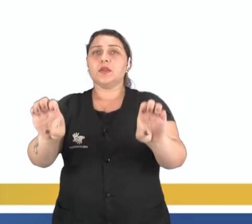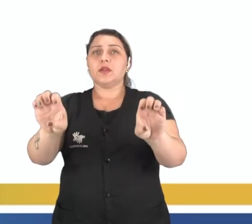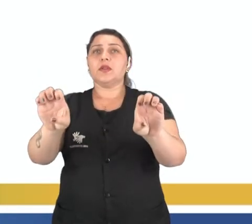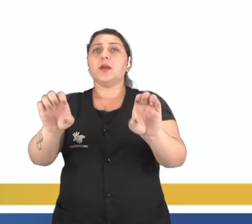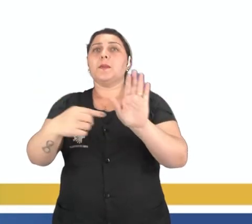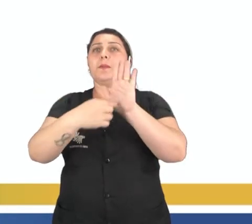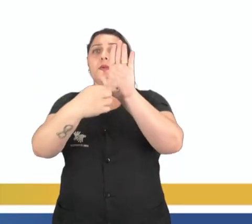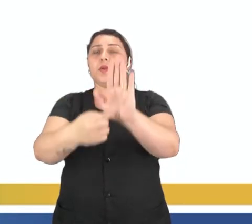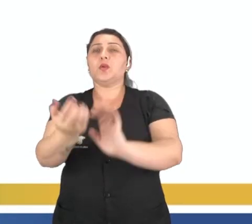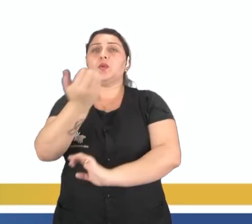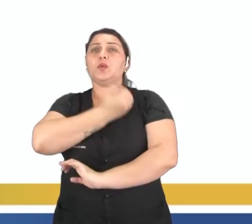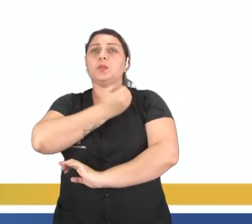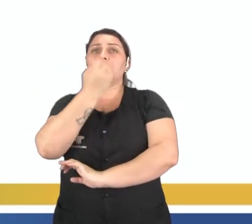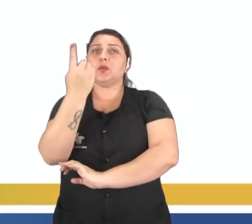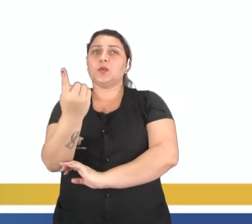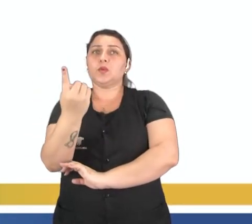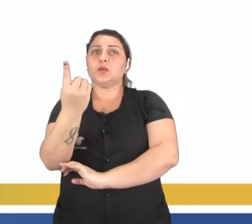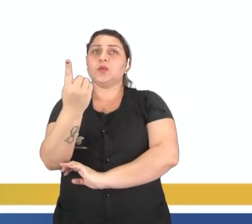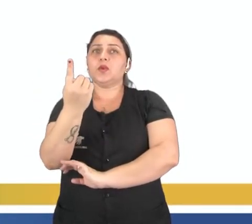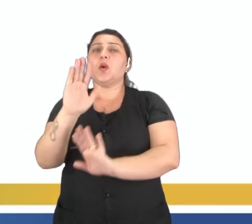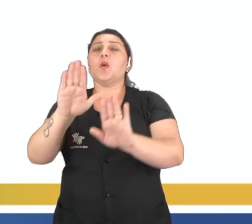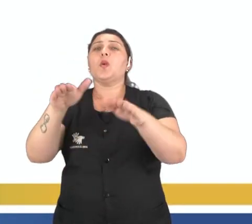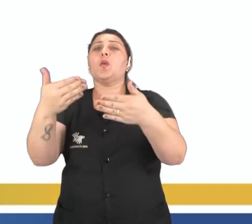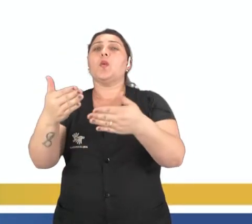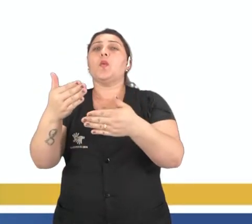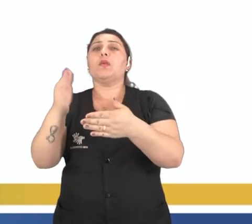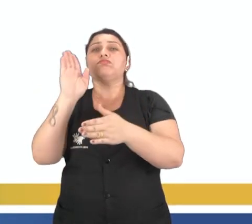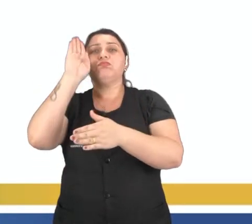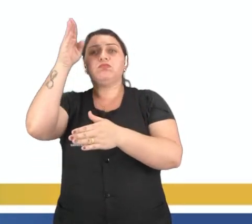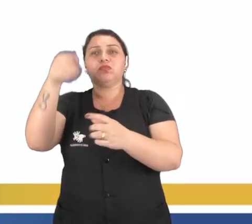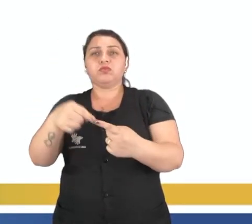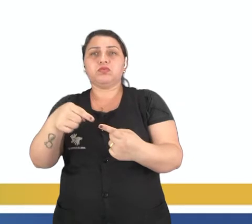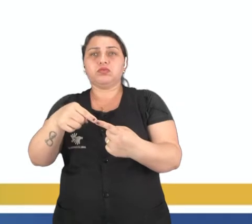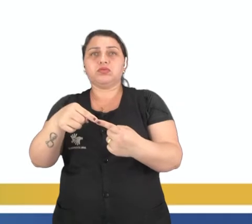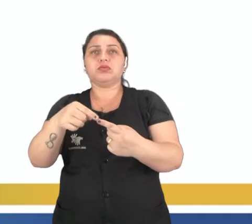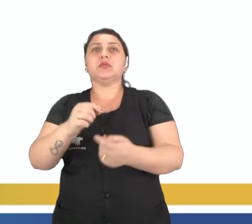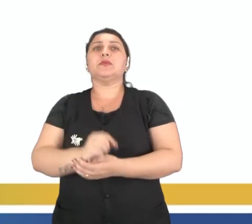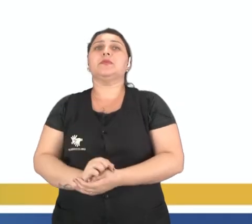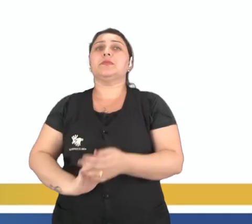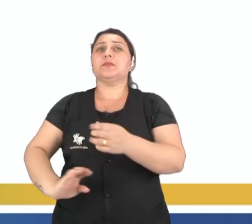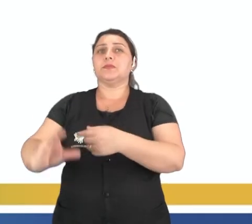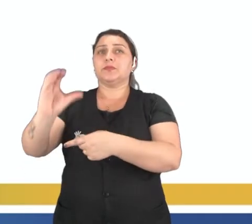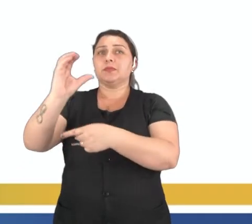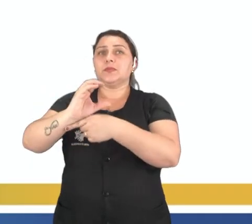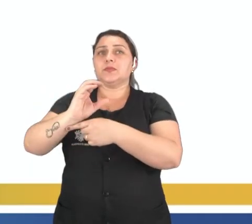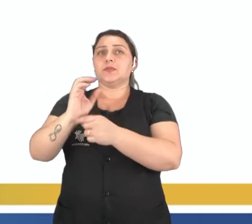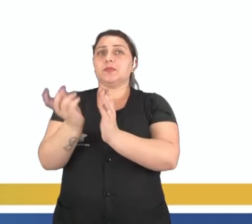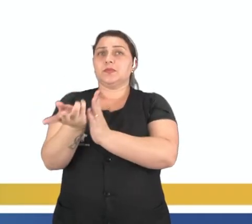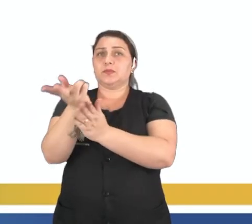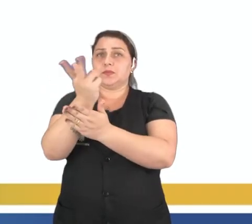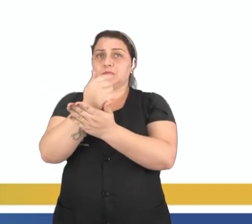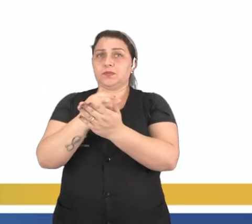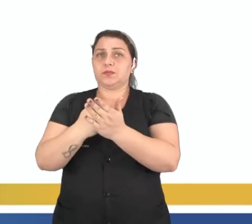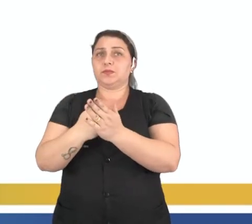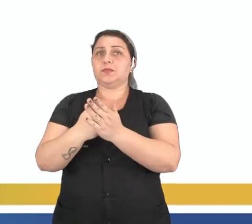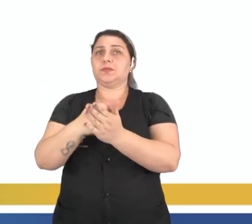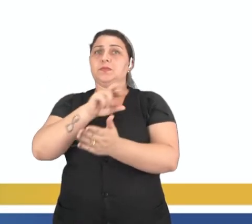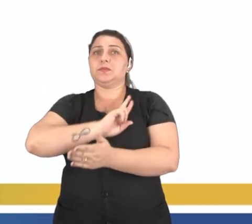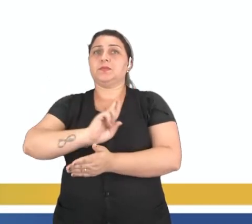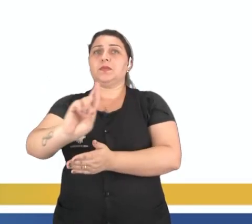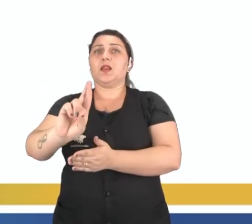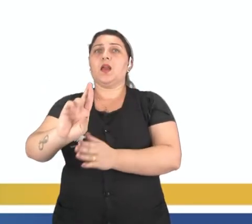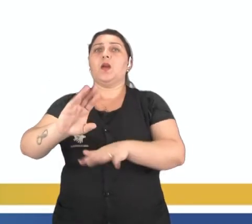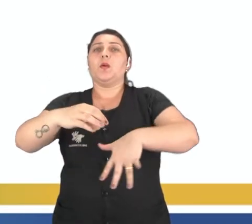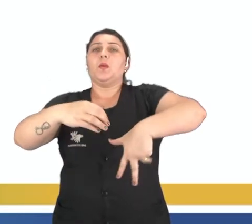indicada pelo número 1 e quais as suas funções? E letra C, a figura acima